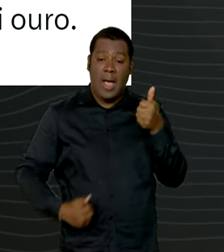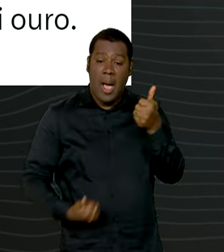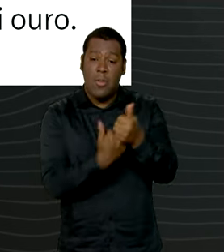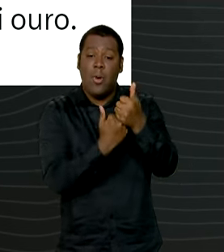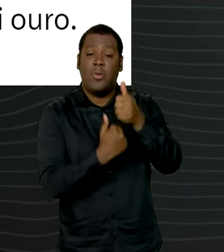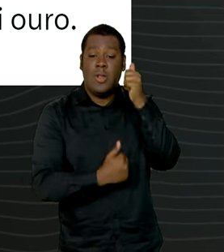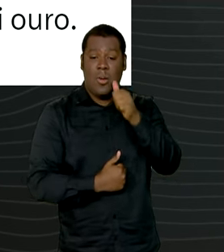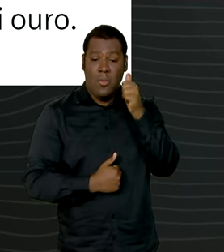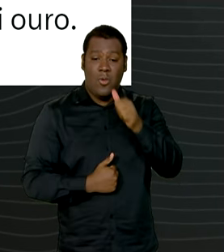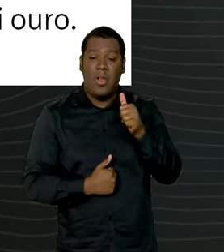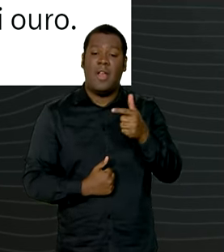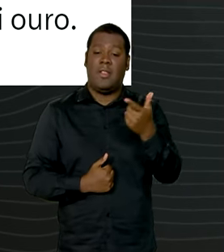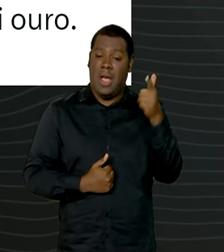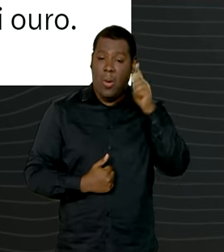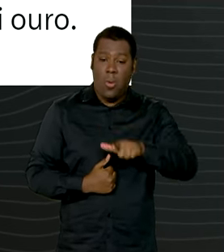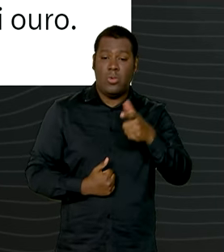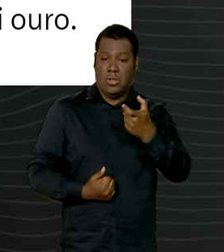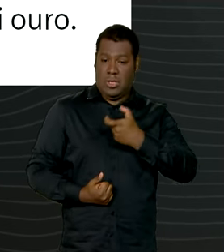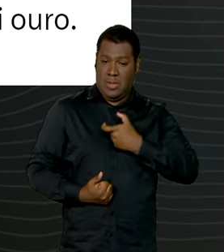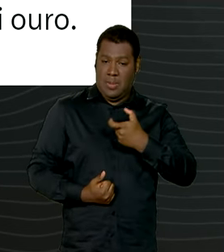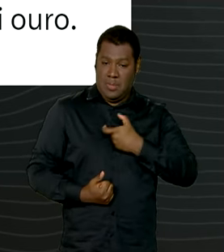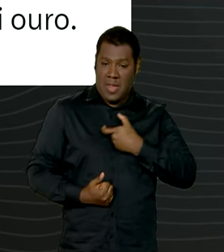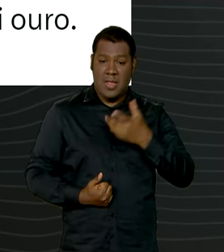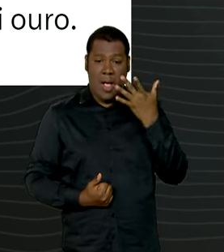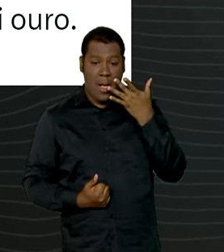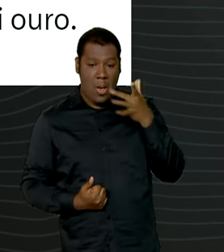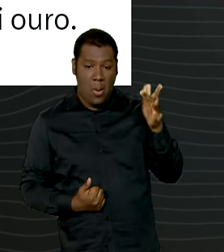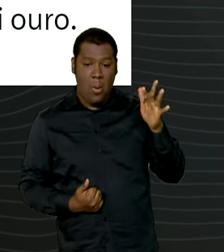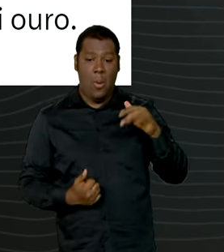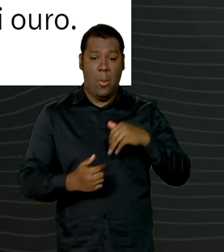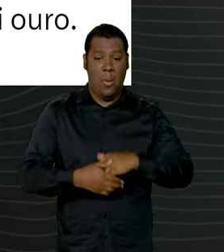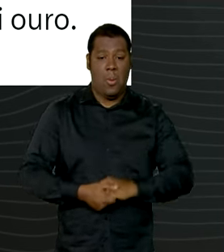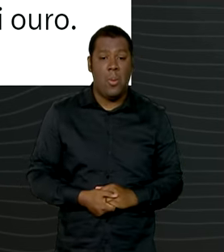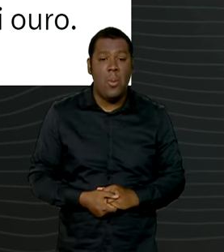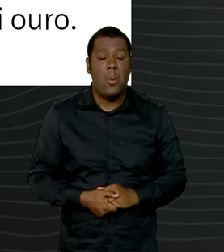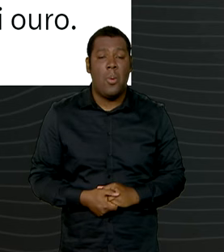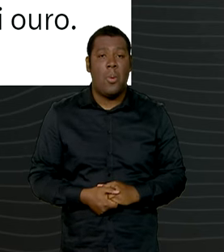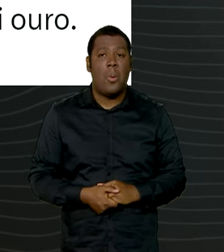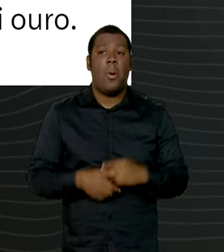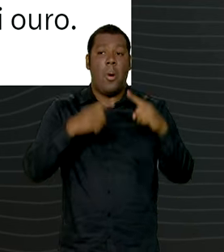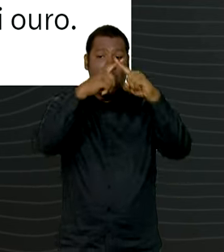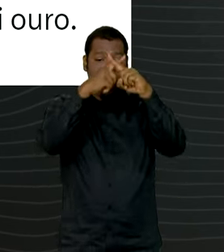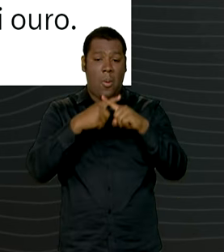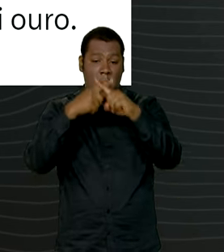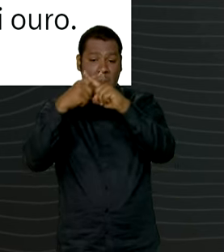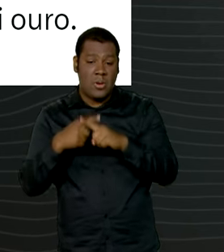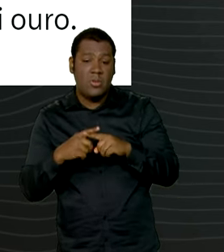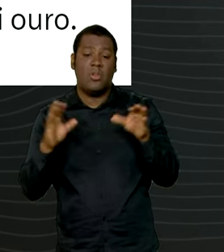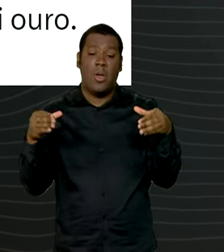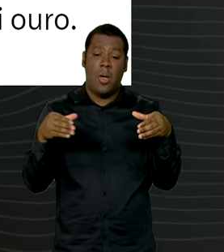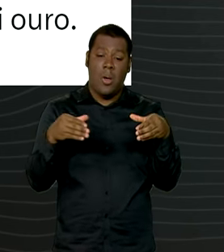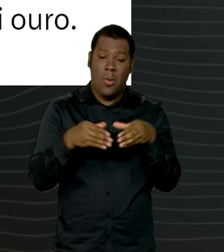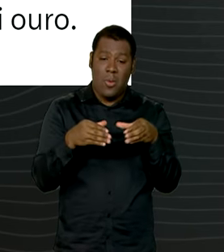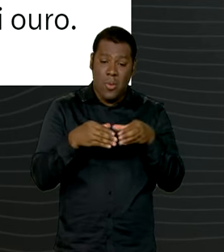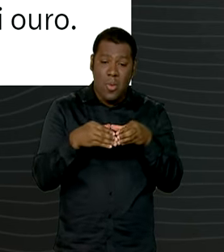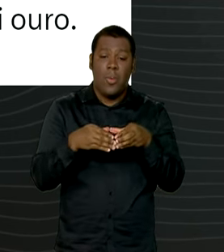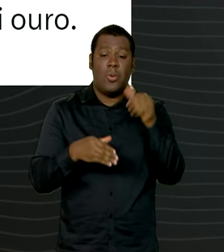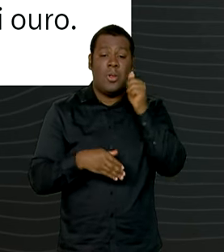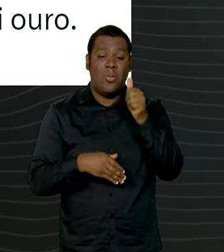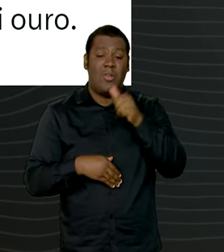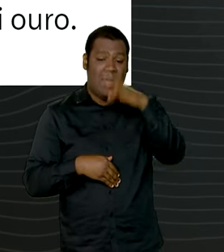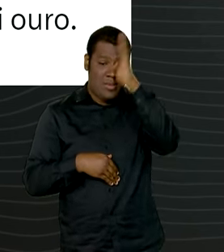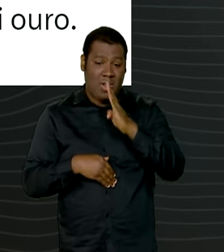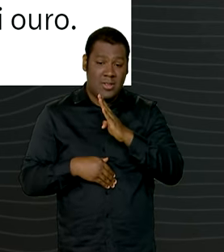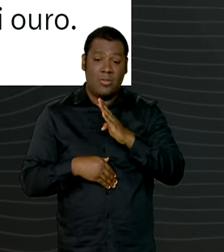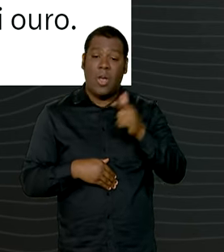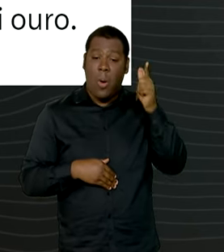nas provas de barras assimétricas e de trave, respectivamente. Nessa competição, a equipe brasileira feminina terminou